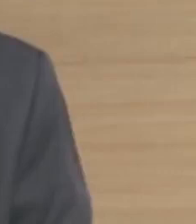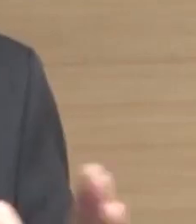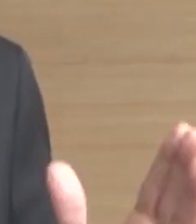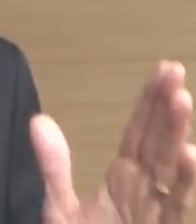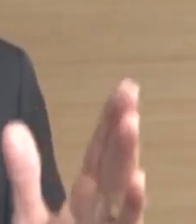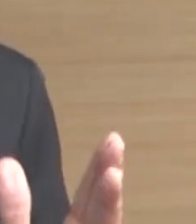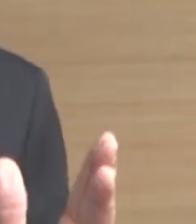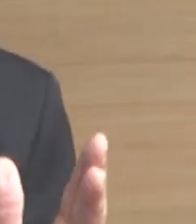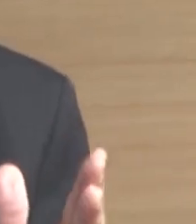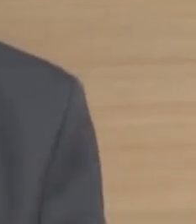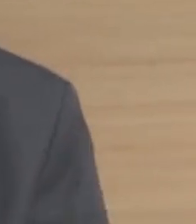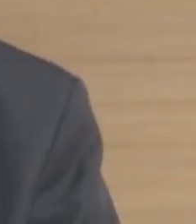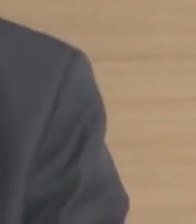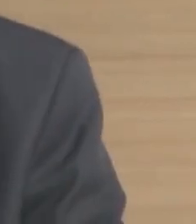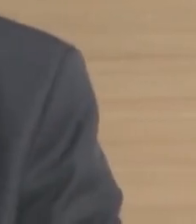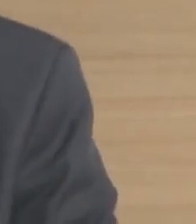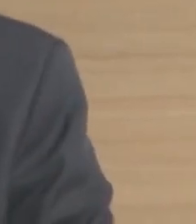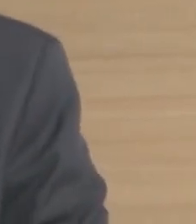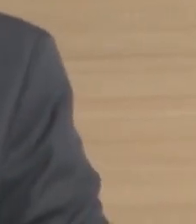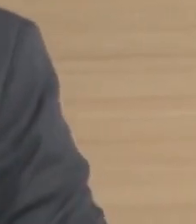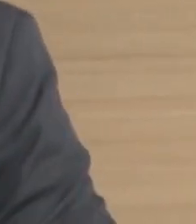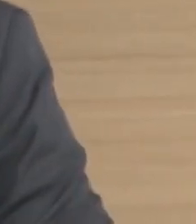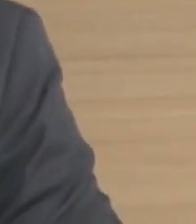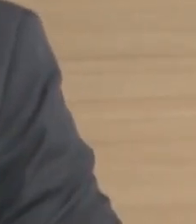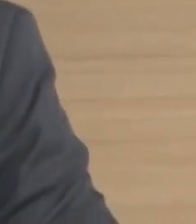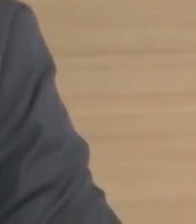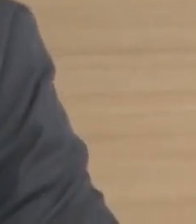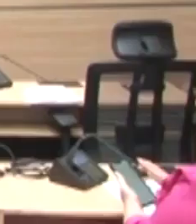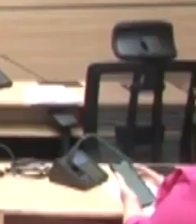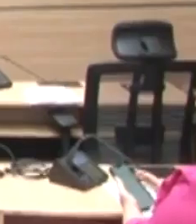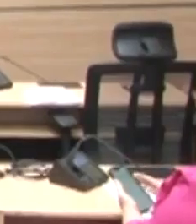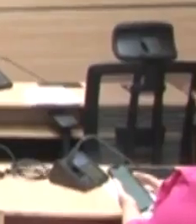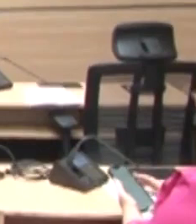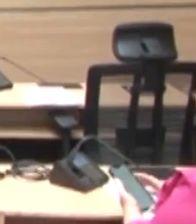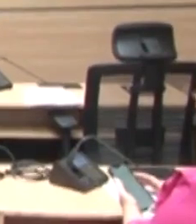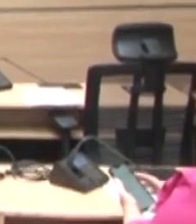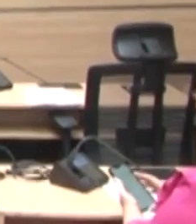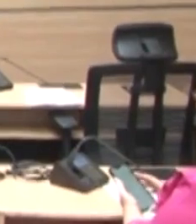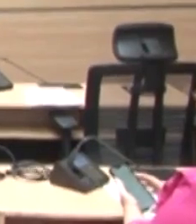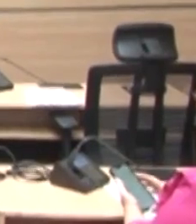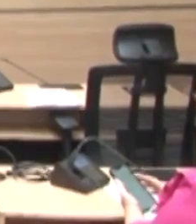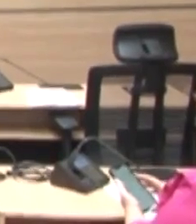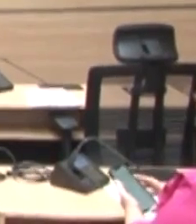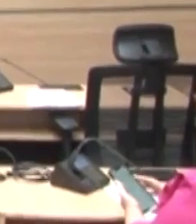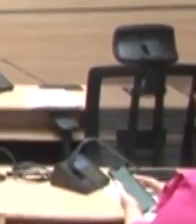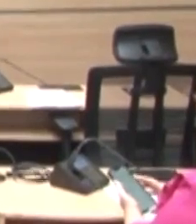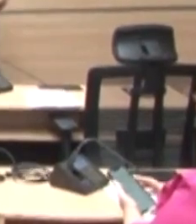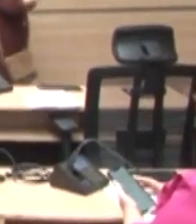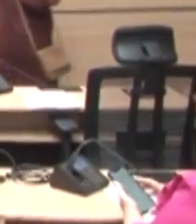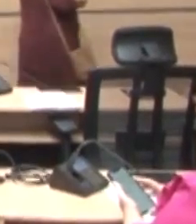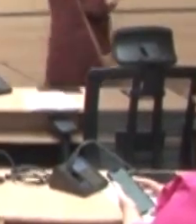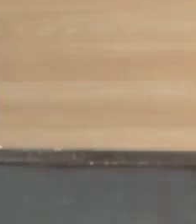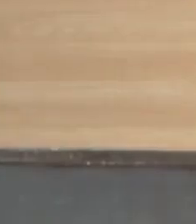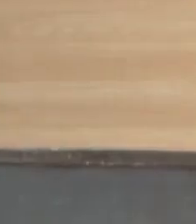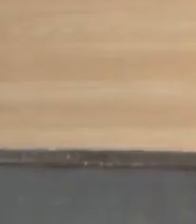O vereador Doduel Varela discutiu dois requerimentos da vereadora Ana Lúcia que pedem mais segurança dentro e no entorno do mercado